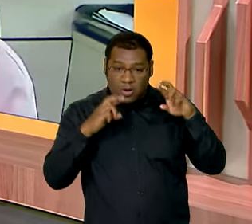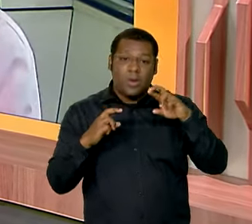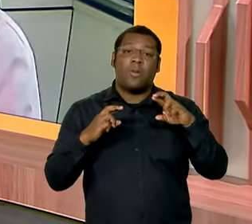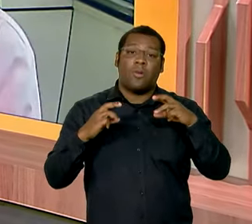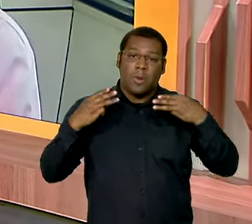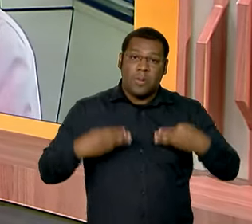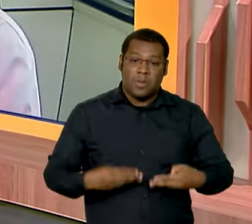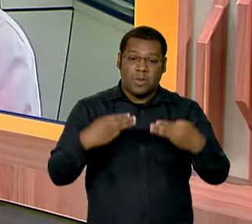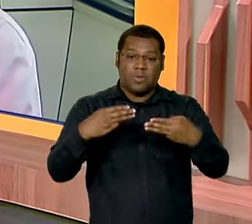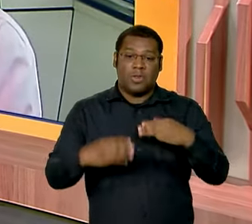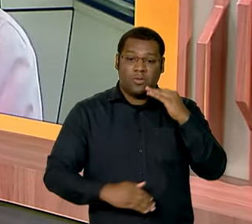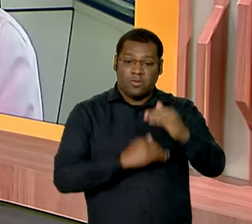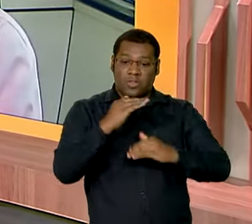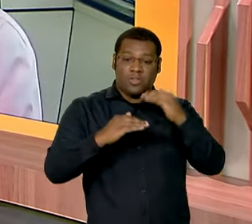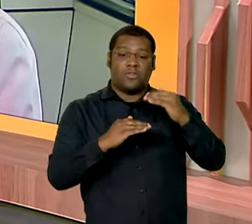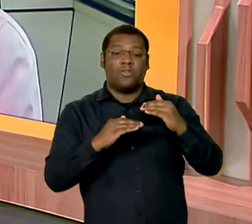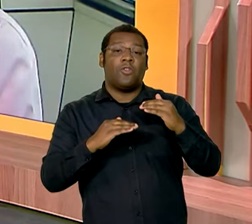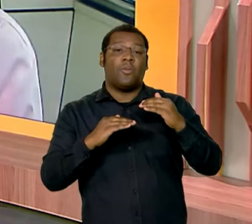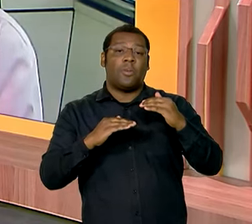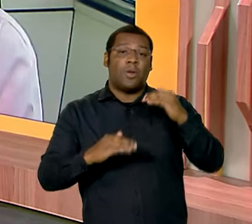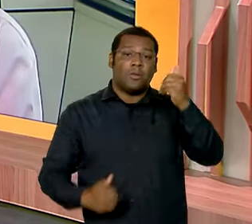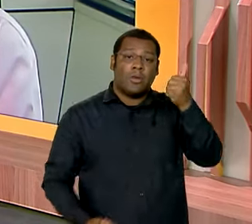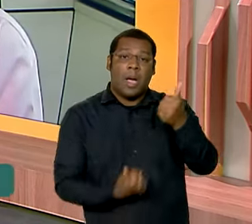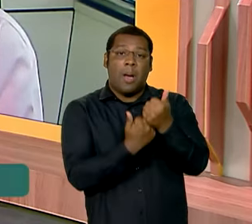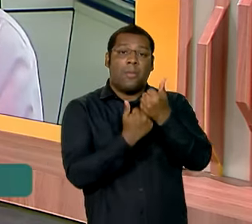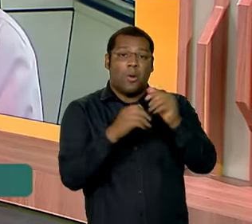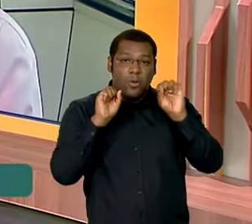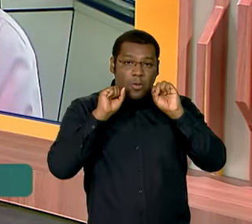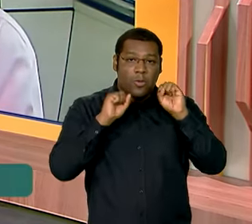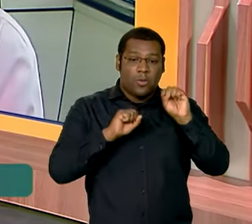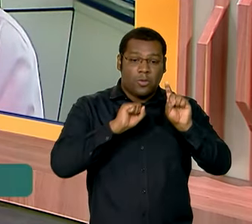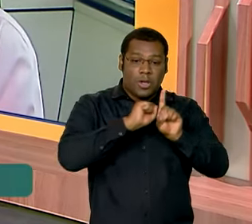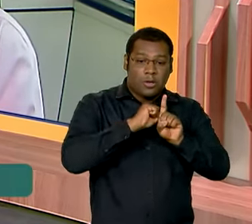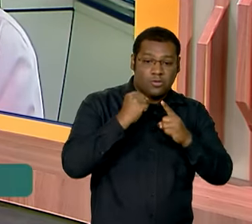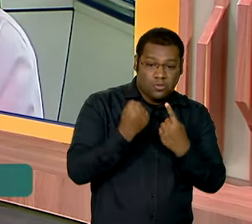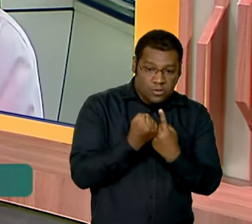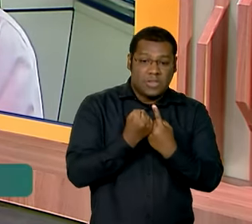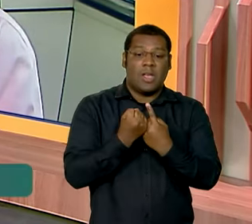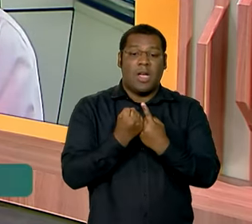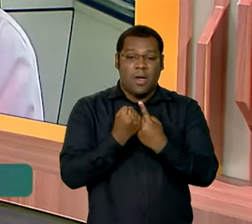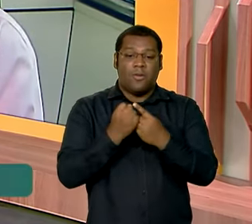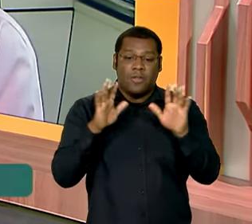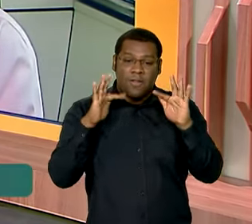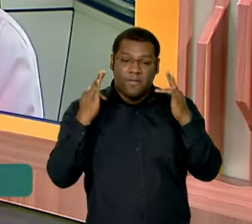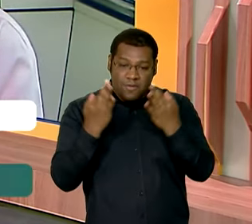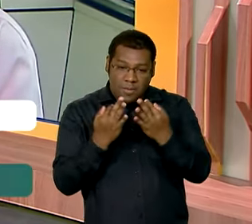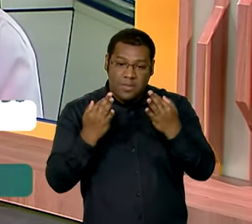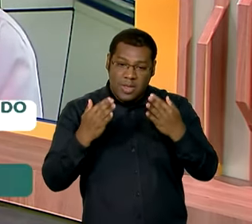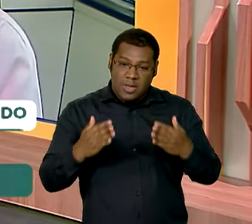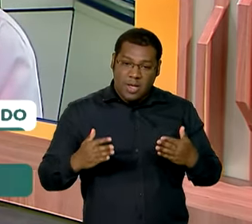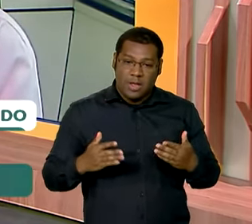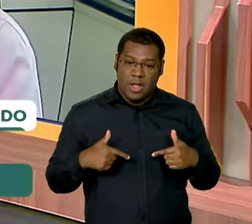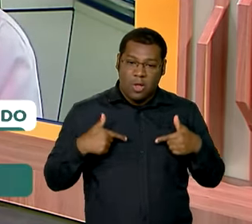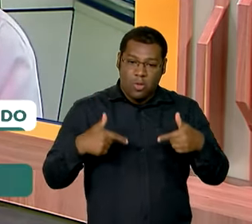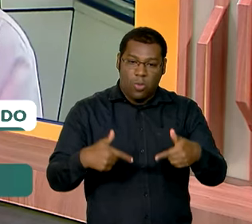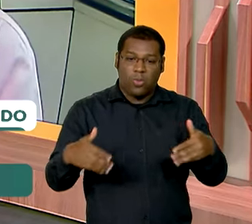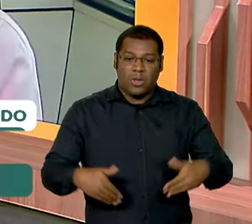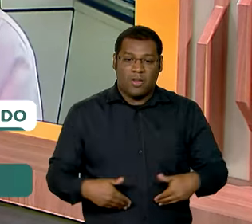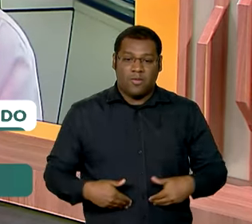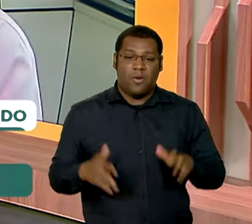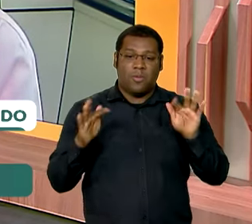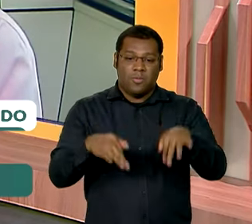Ministério do Desenvolvimento e Assistência Social, Família e Combate à Fome, Joana Costa. Bom dia,